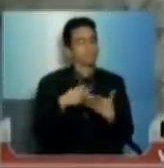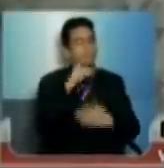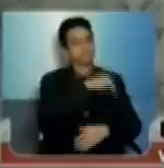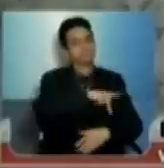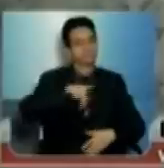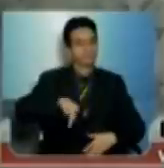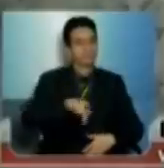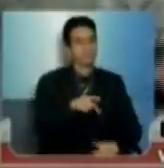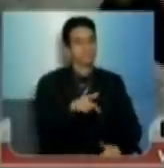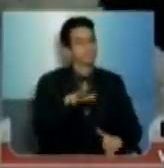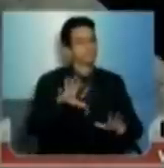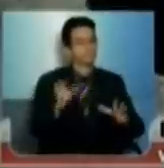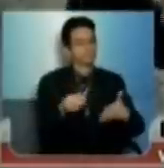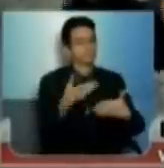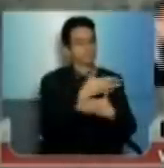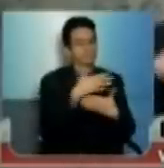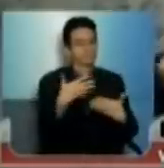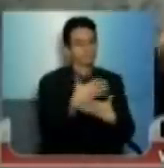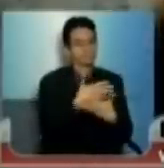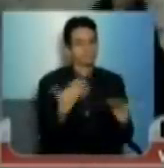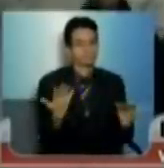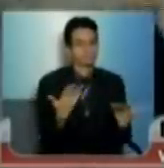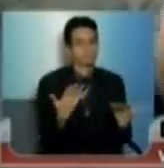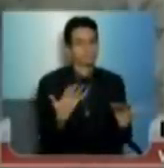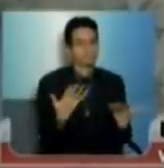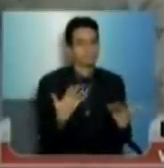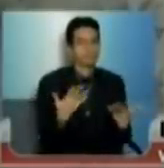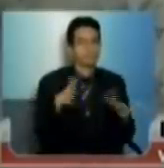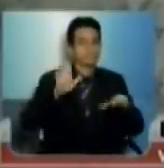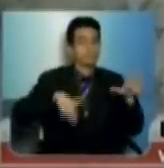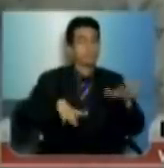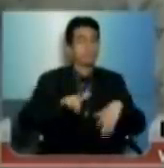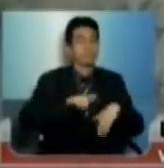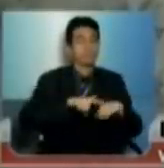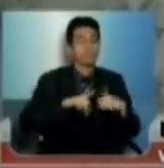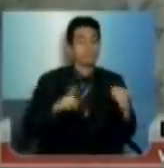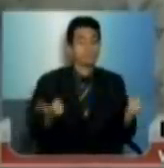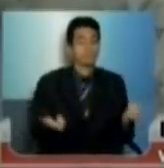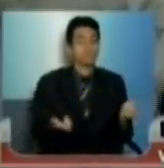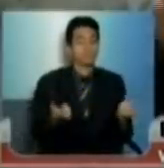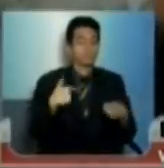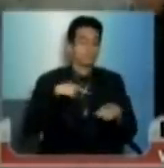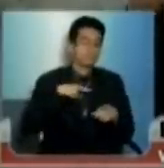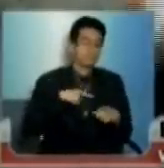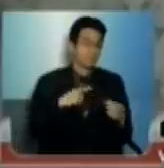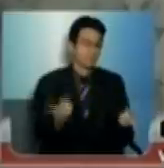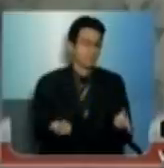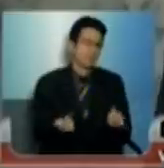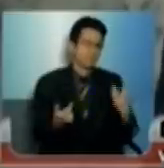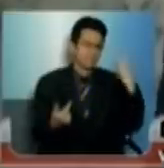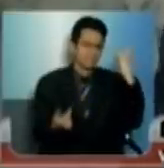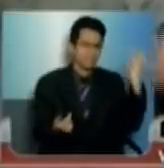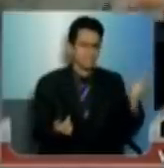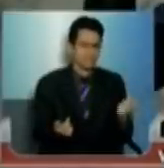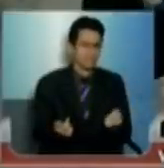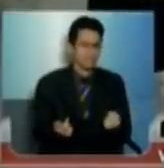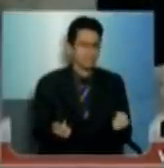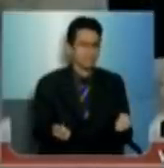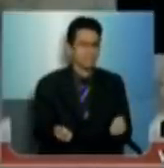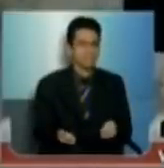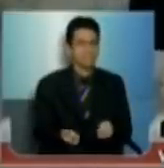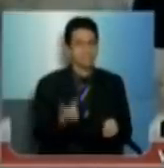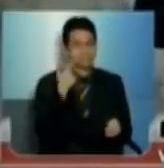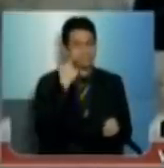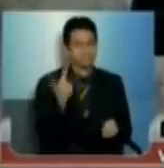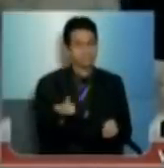também das redes municipais. E, nesse ano, nós fechamos o ciclo, estendendo o benefício da minha entrada